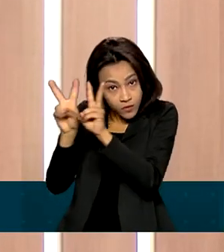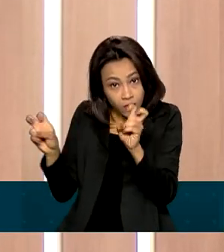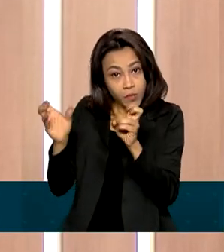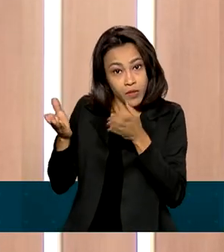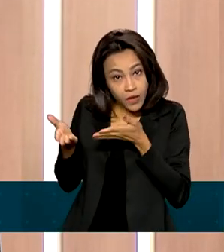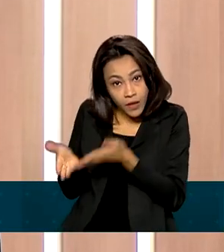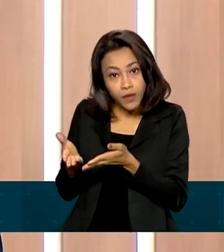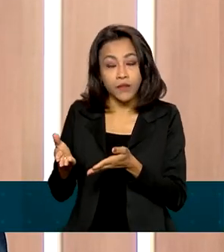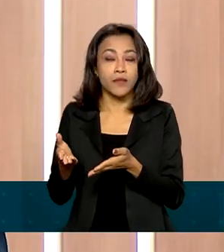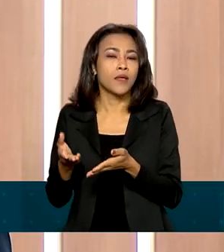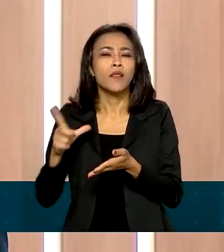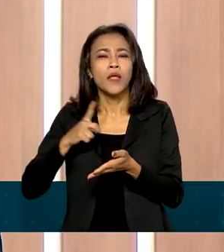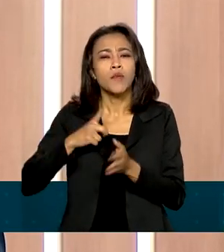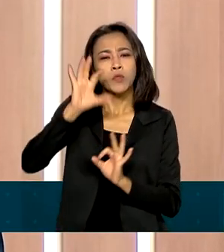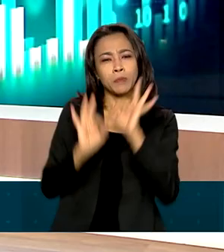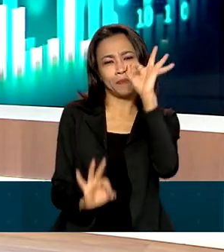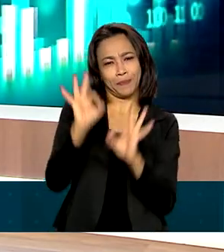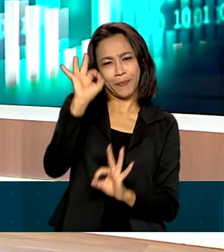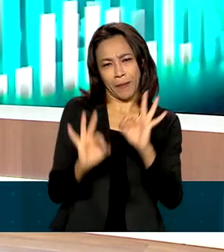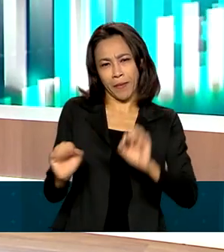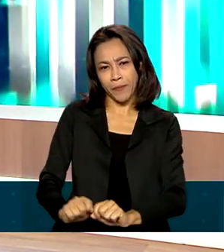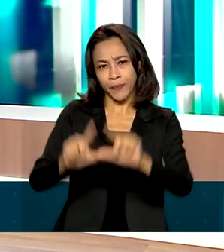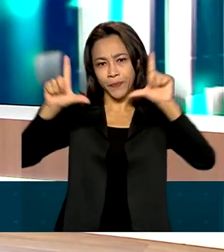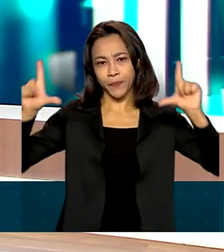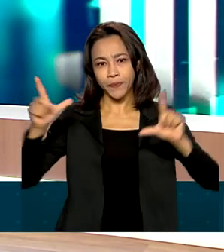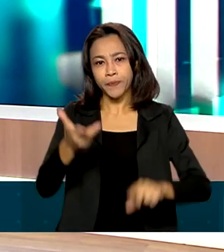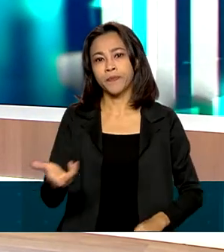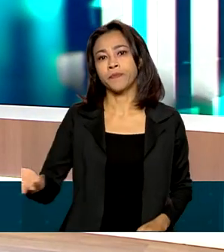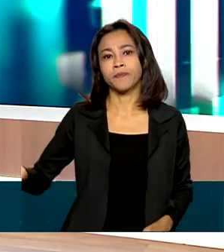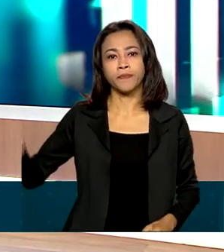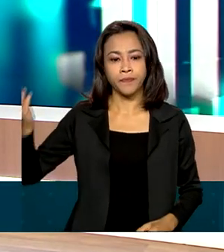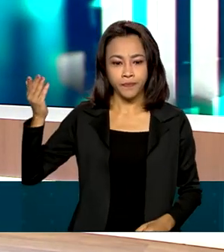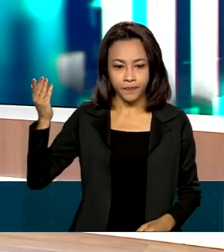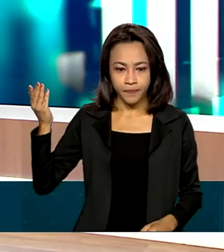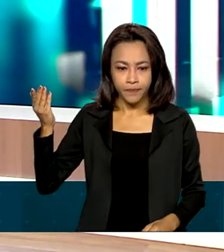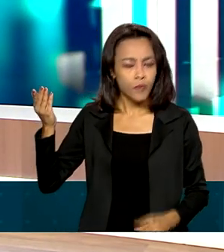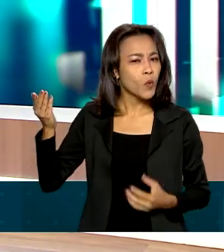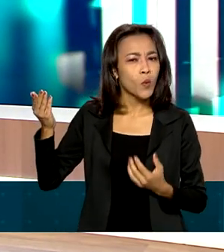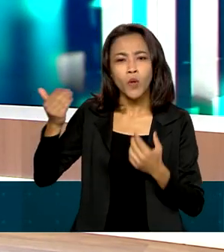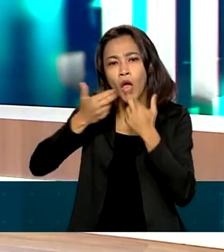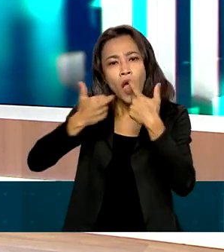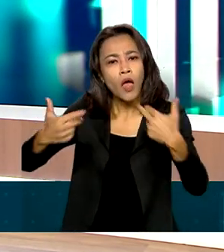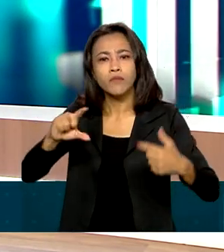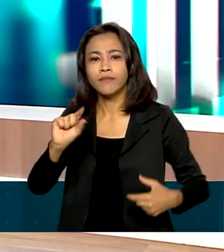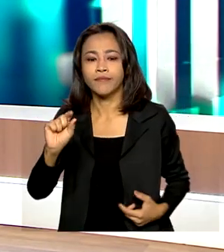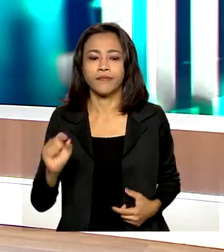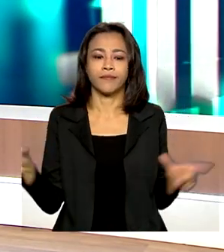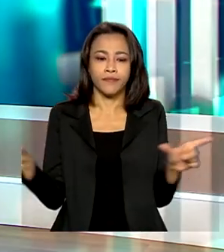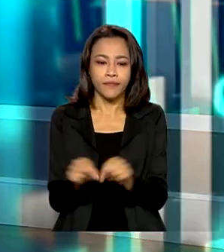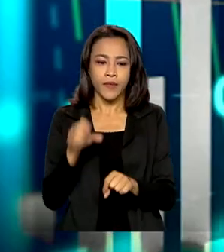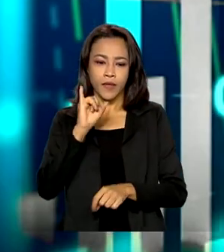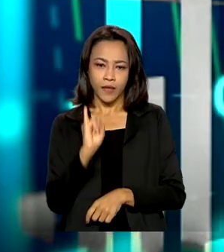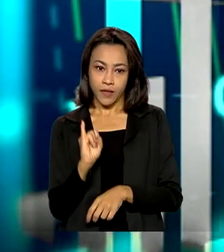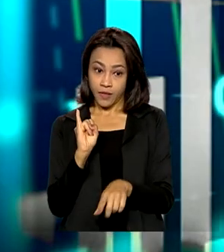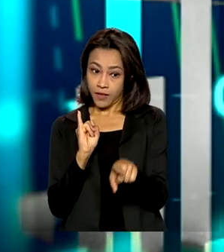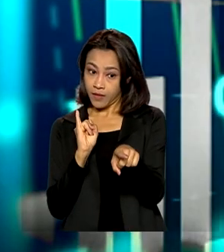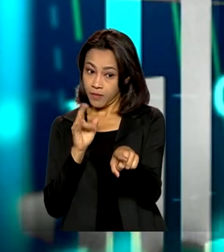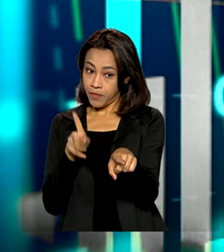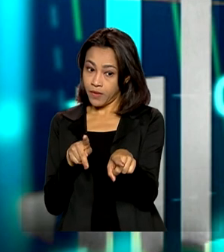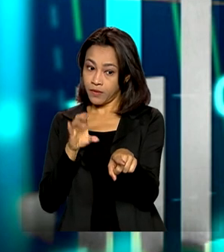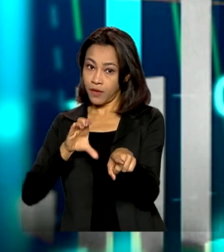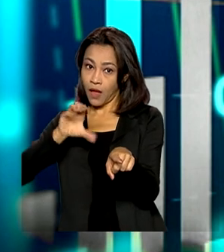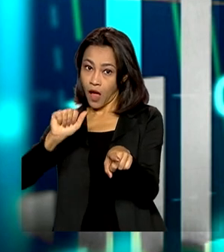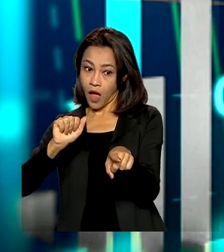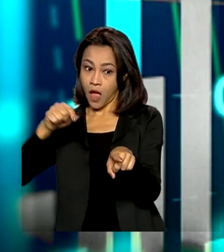para tanto, temos uma arte preparada pela nossa equipe de produção. O que nós temos, então, de novidade? O IPCA-15, de julho, que acabou de sair,